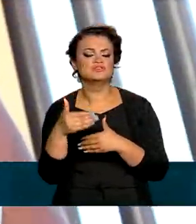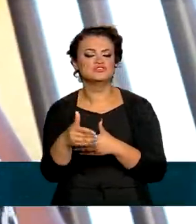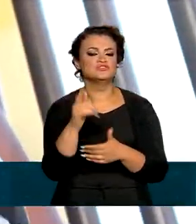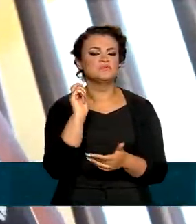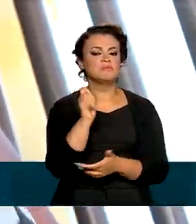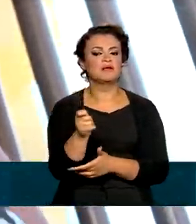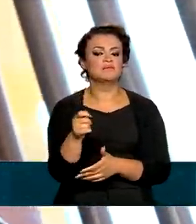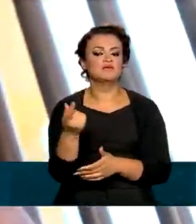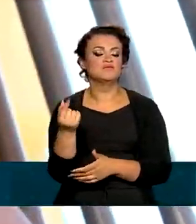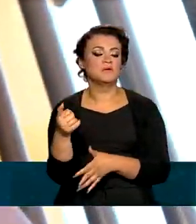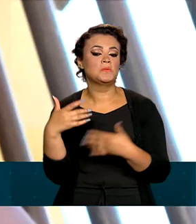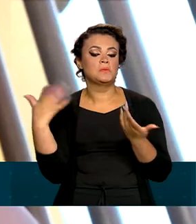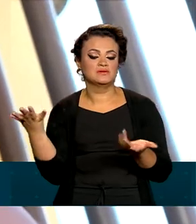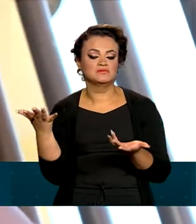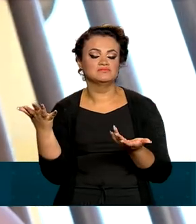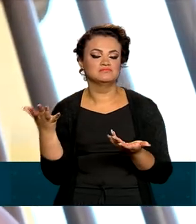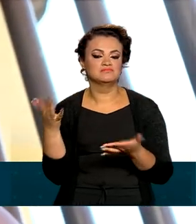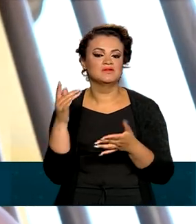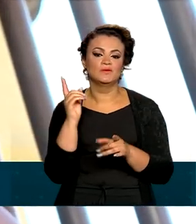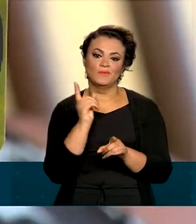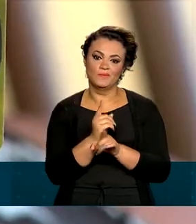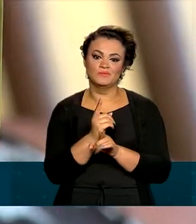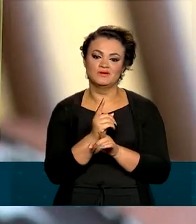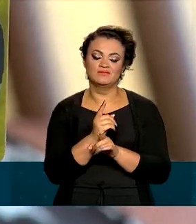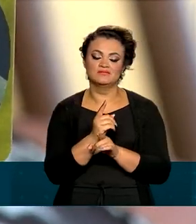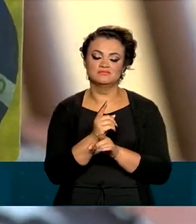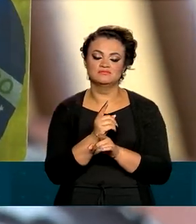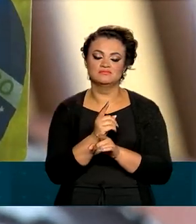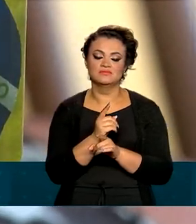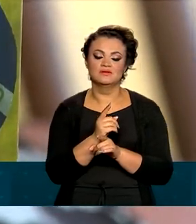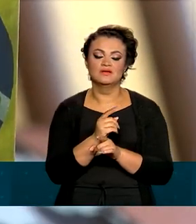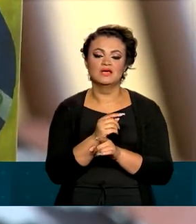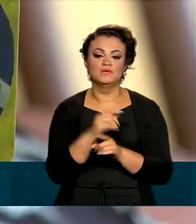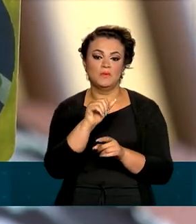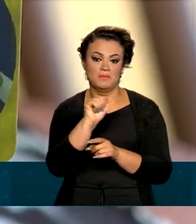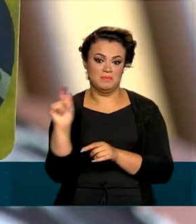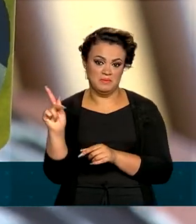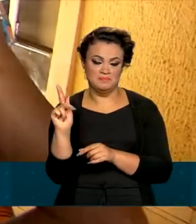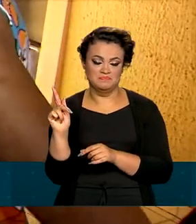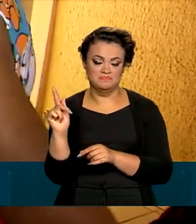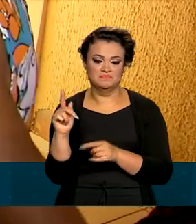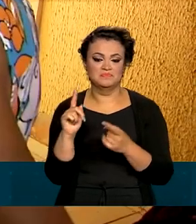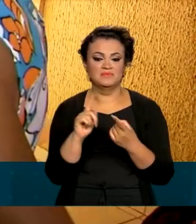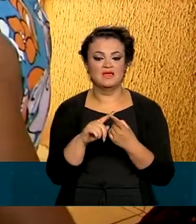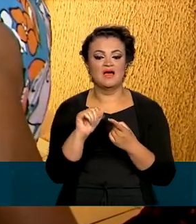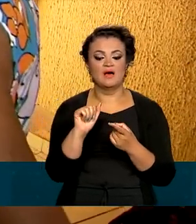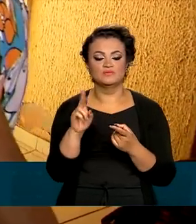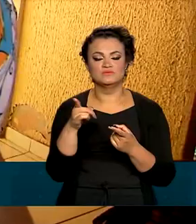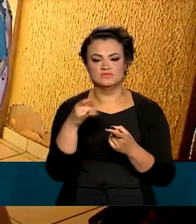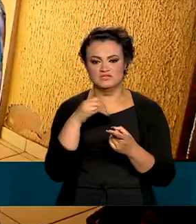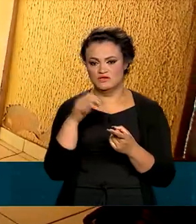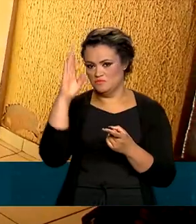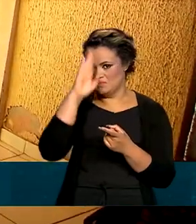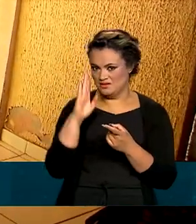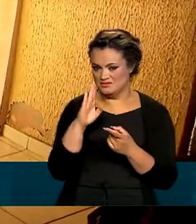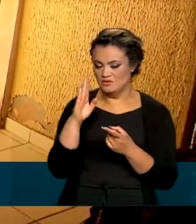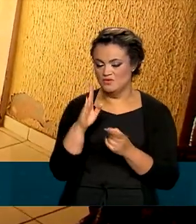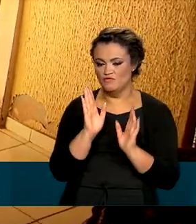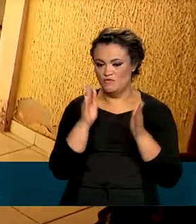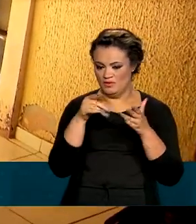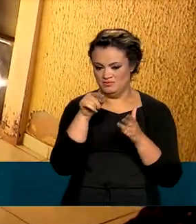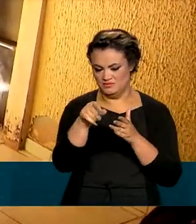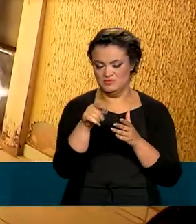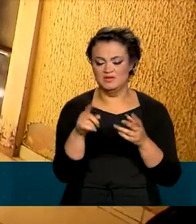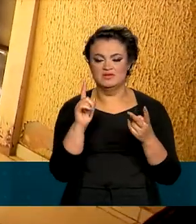pagamento e o valor do benefício podem ser checadas em dois aplicativos. Auxílio Brasil, desenvolvido para o programa